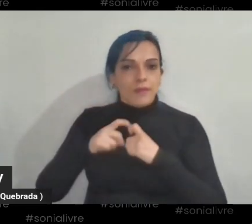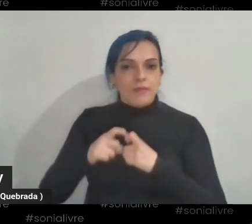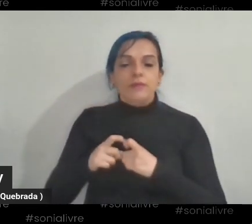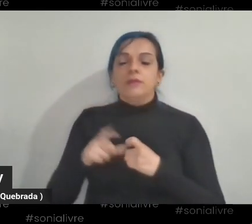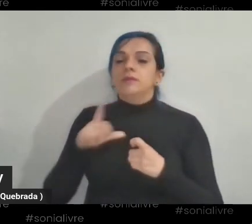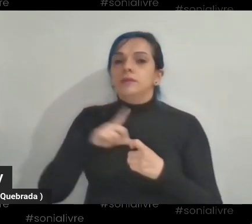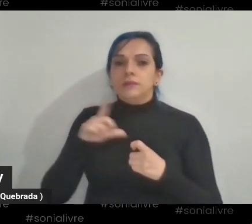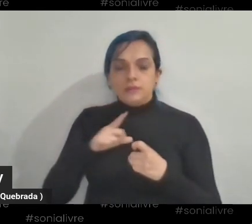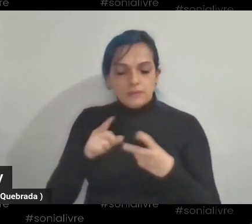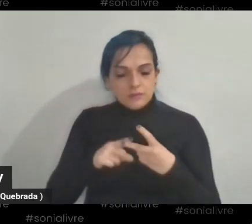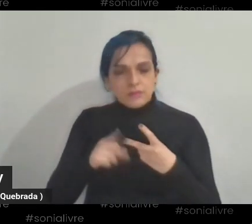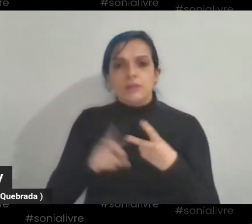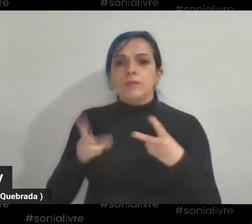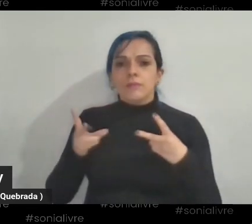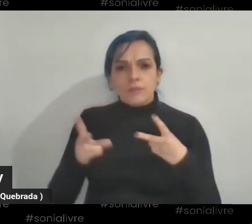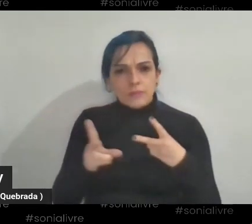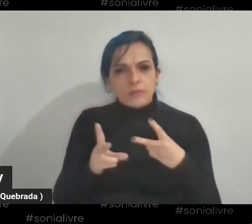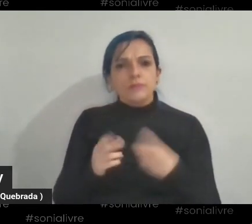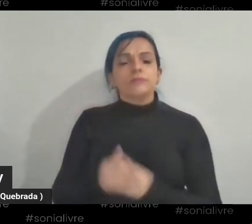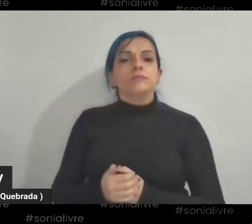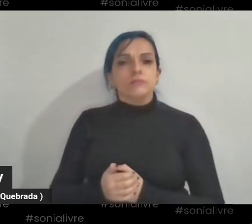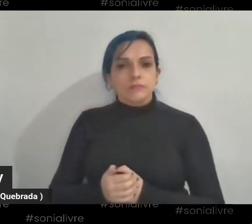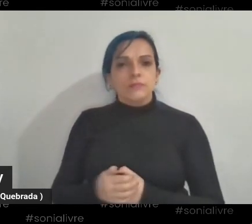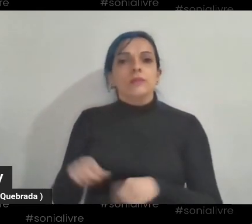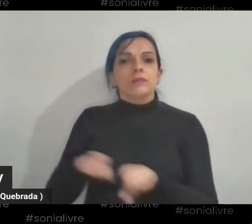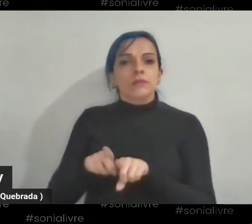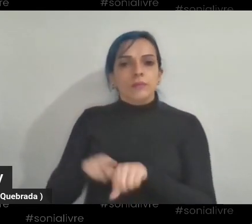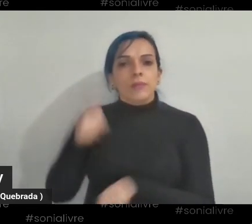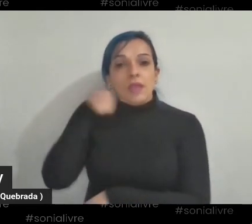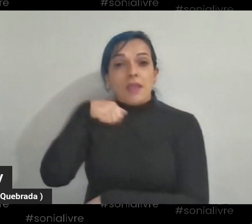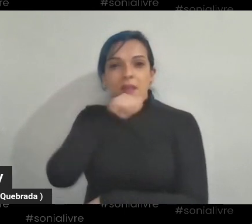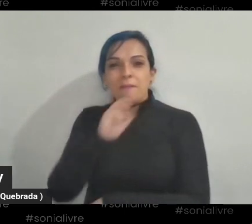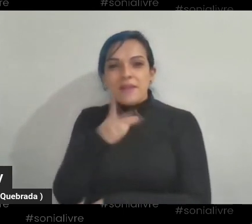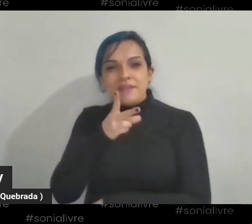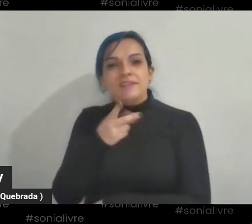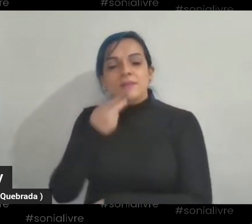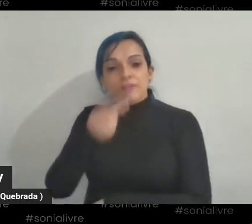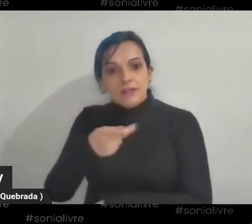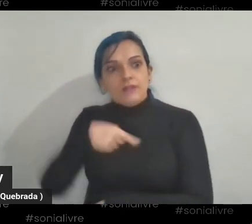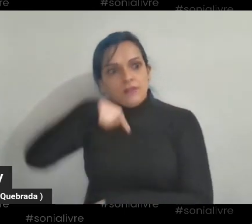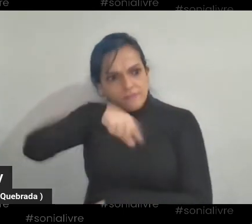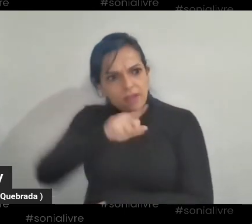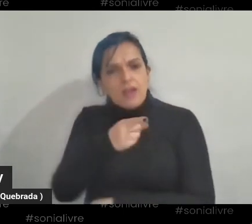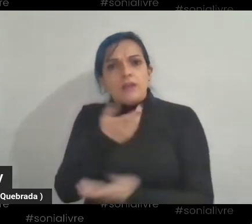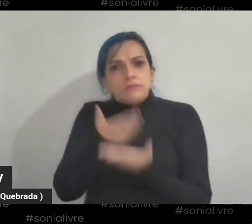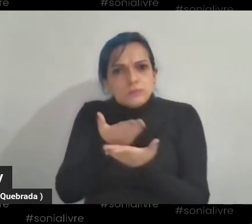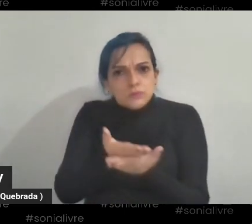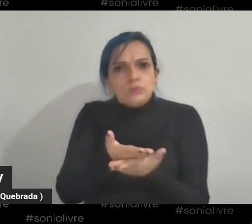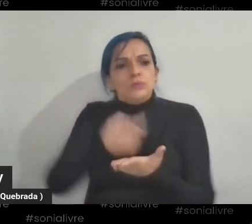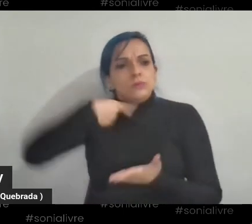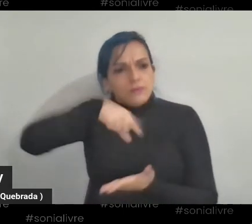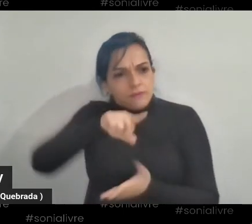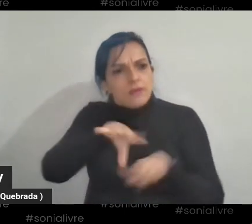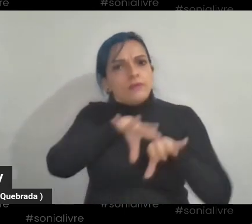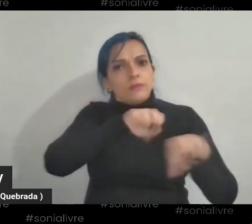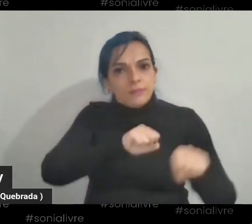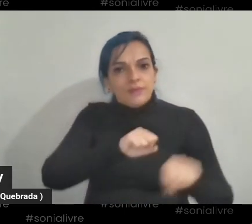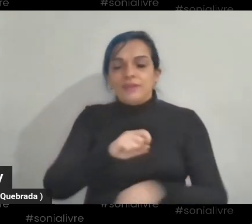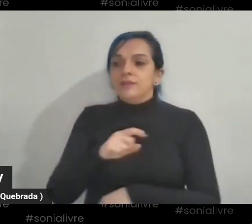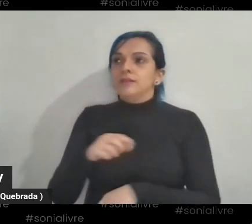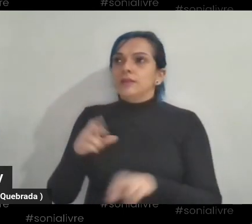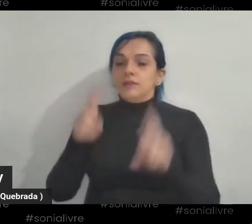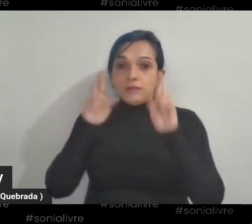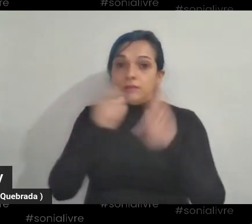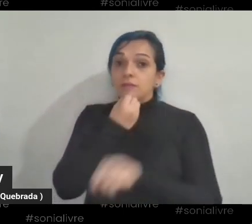nunca faltamos nenhuma consulta. Ela sempre brigava com a gente para a gente estudar, para ser alguém na vida. E, graças a Deus, hoje somos,